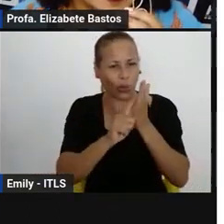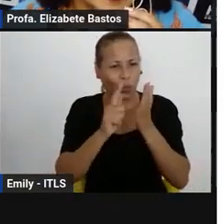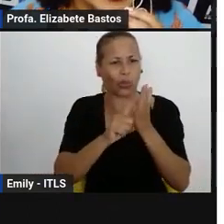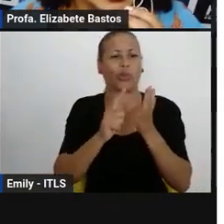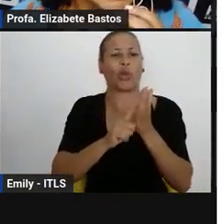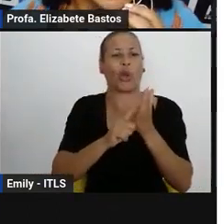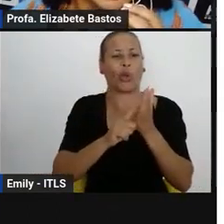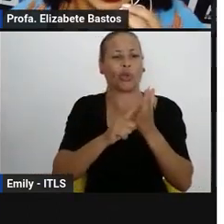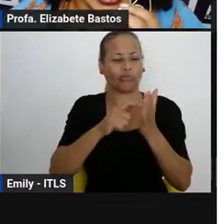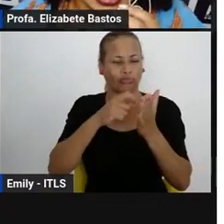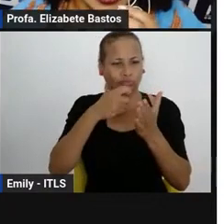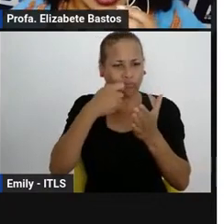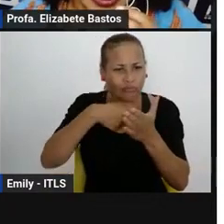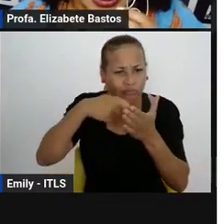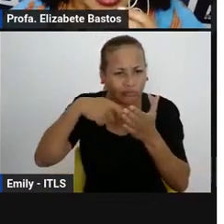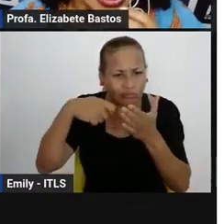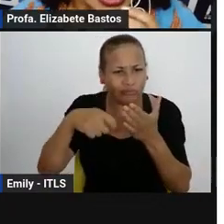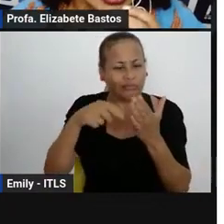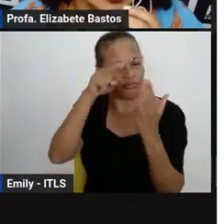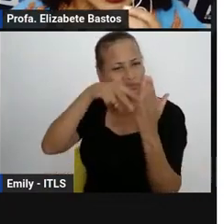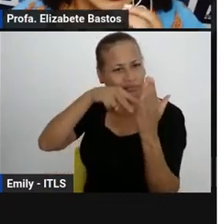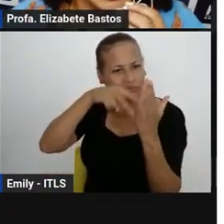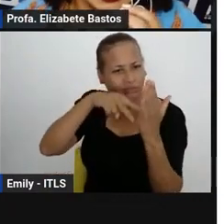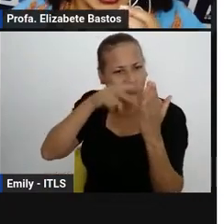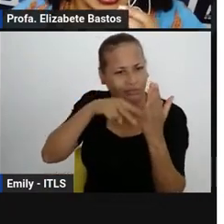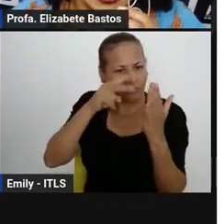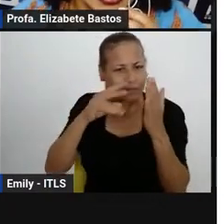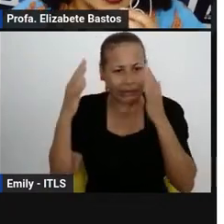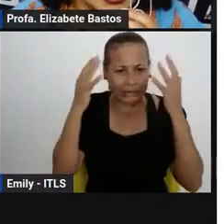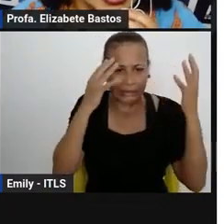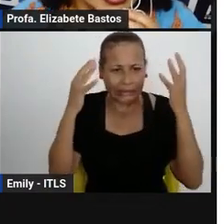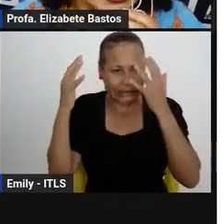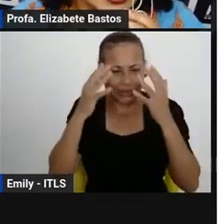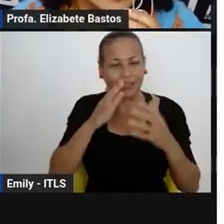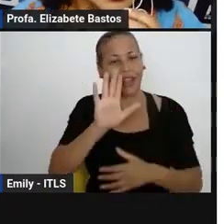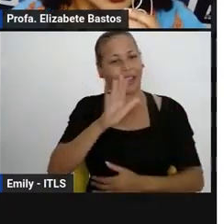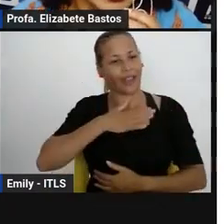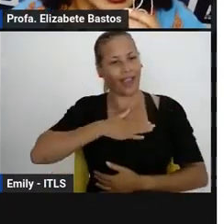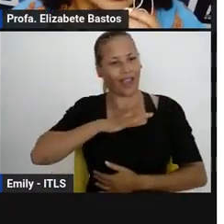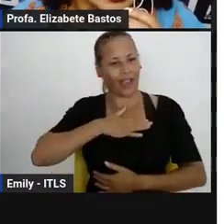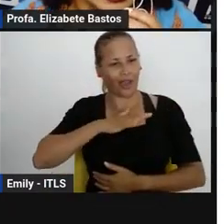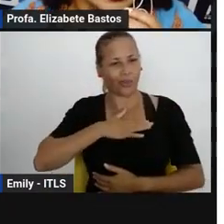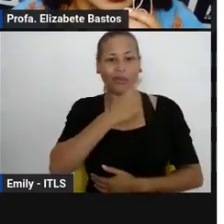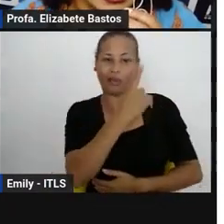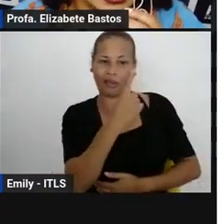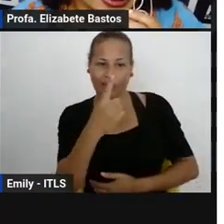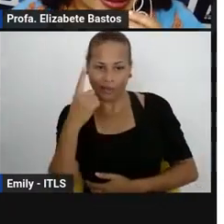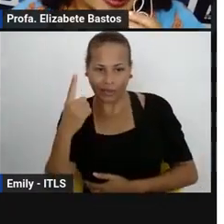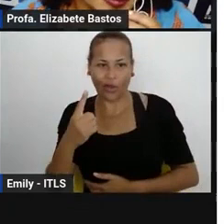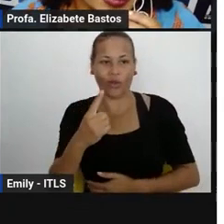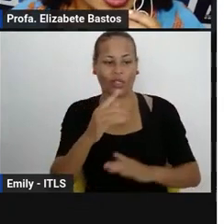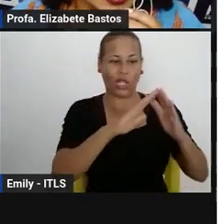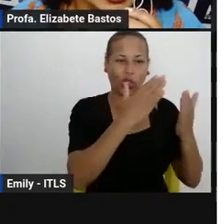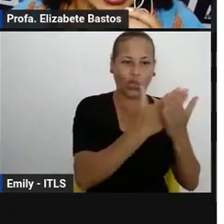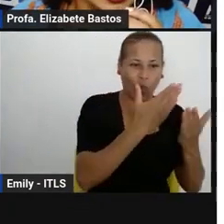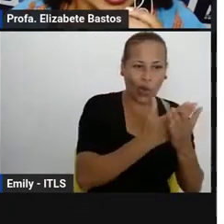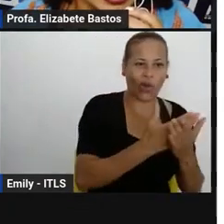horária. E outra questão que eu vi aqui no chat também, só dando a satisfação a vocês, foi sobre a carga horária dos REDAS.